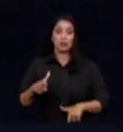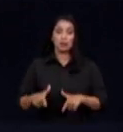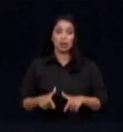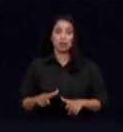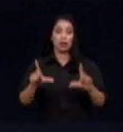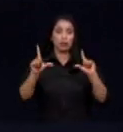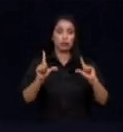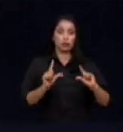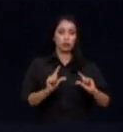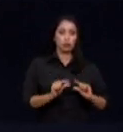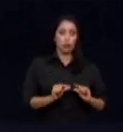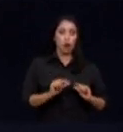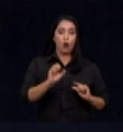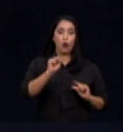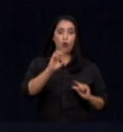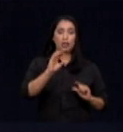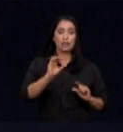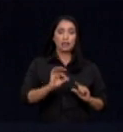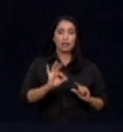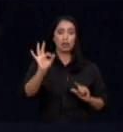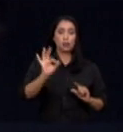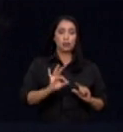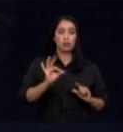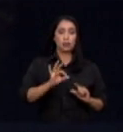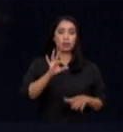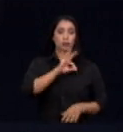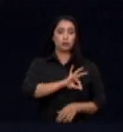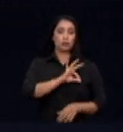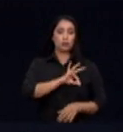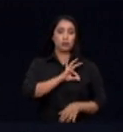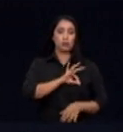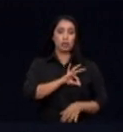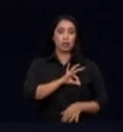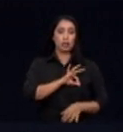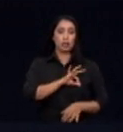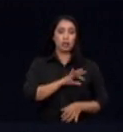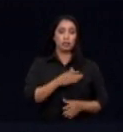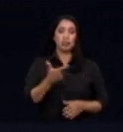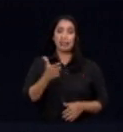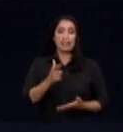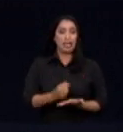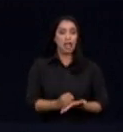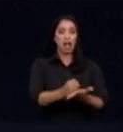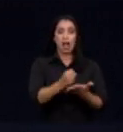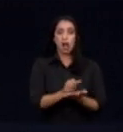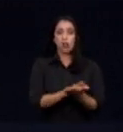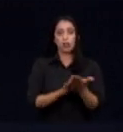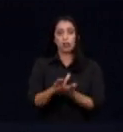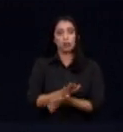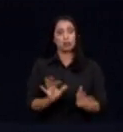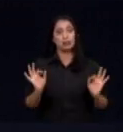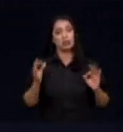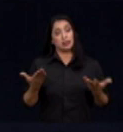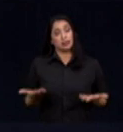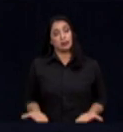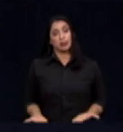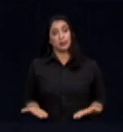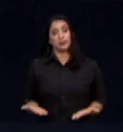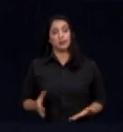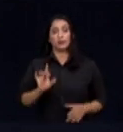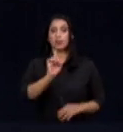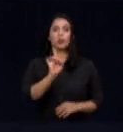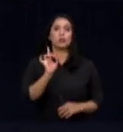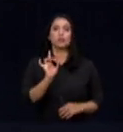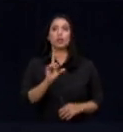efetivamente 80% da sua possibilidade de renda, sem que, para isso, ninguém auxilie em nada. Então, além disso, não